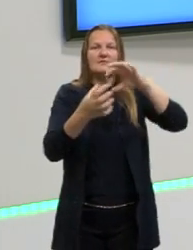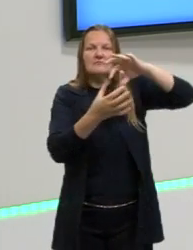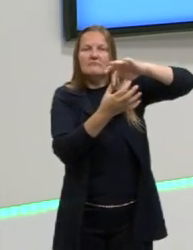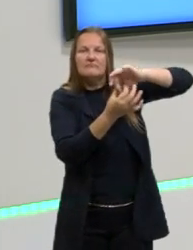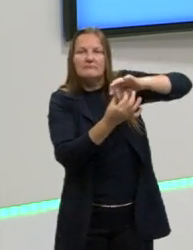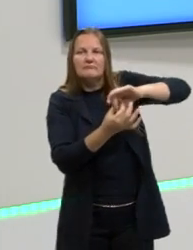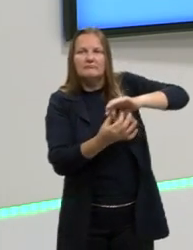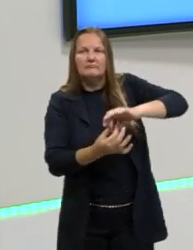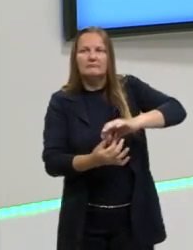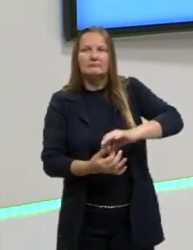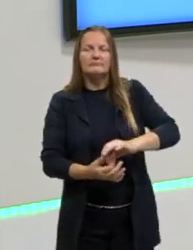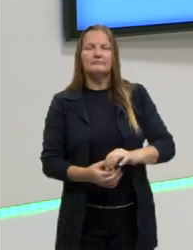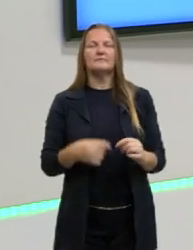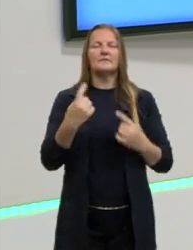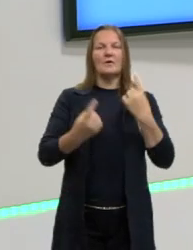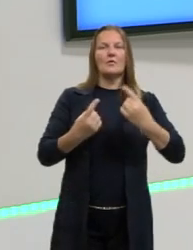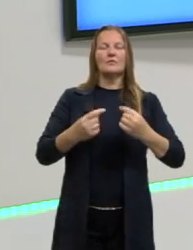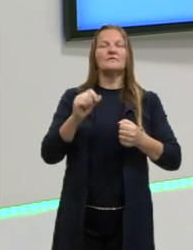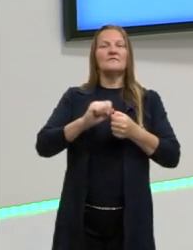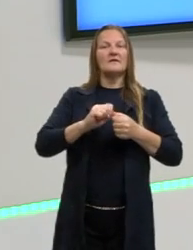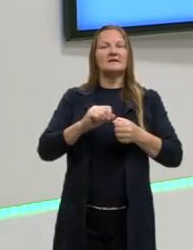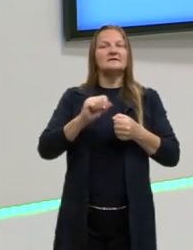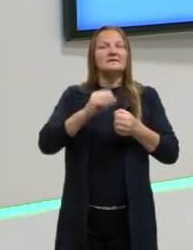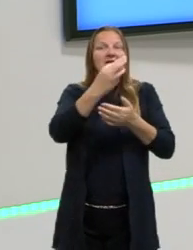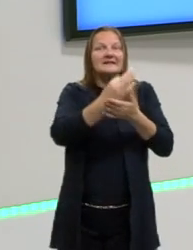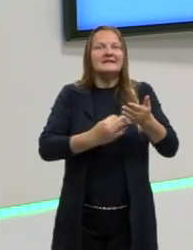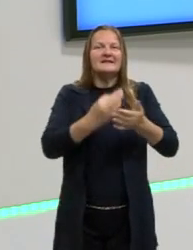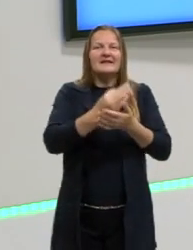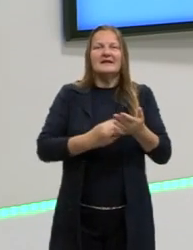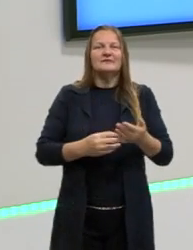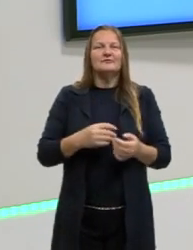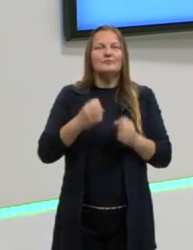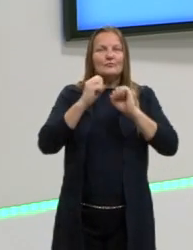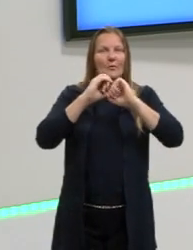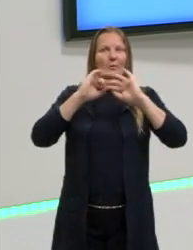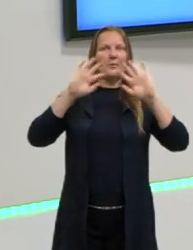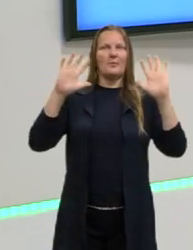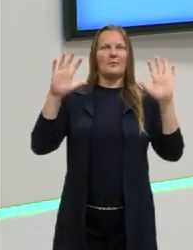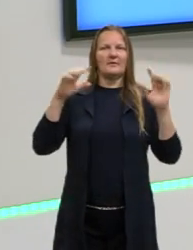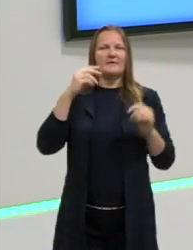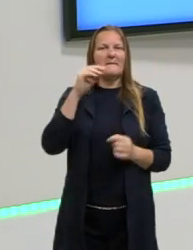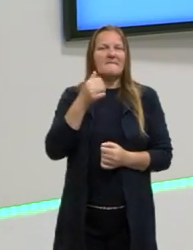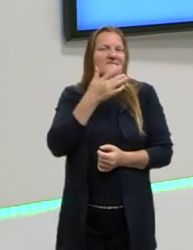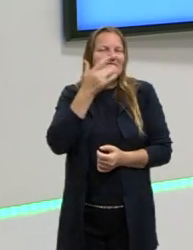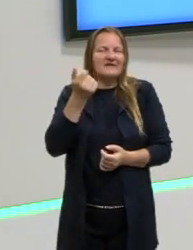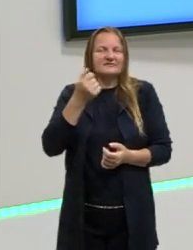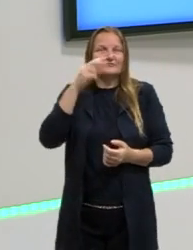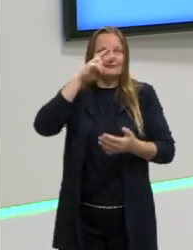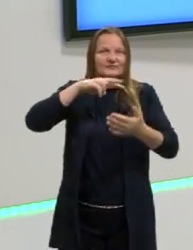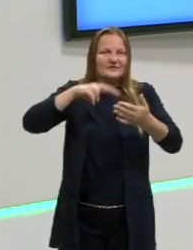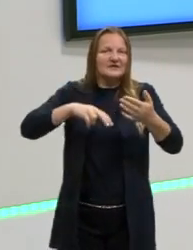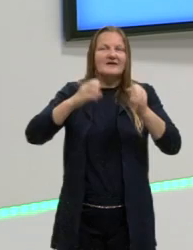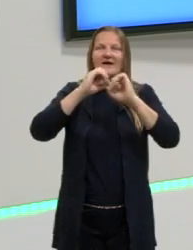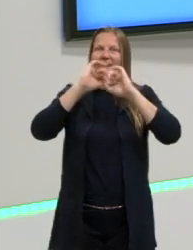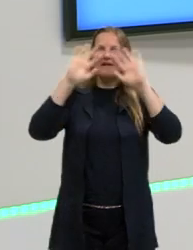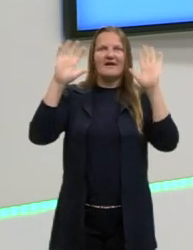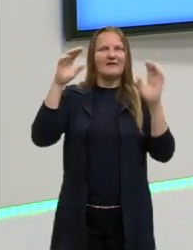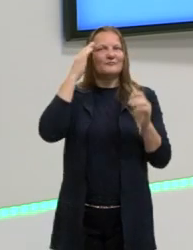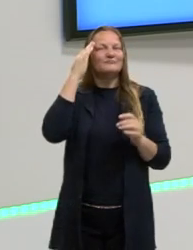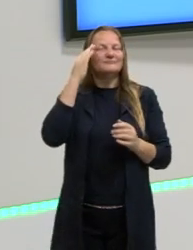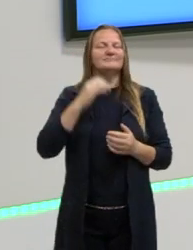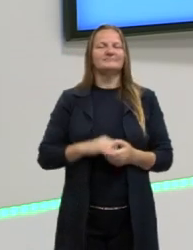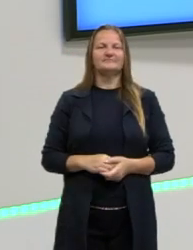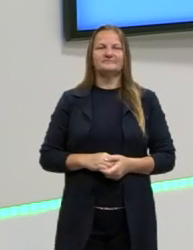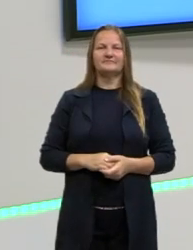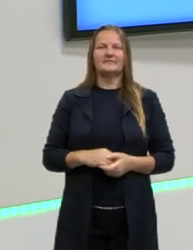alguns elementos que fazem com que esse texto tenha clareza ou não. Então, fazer com